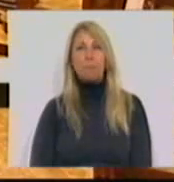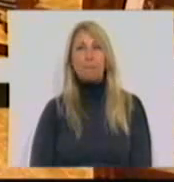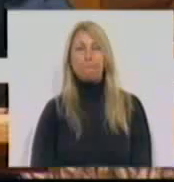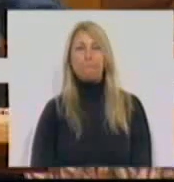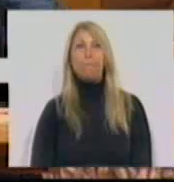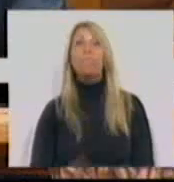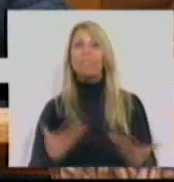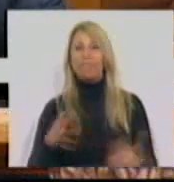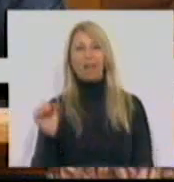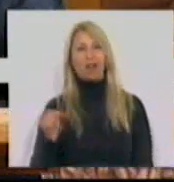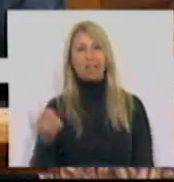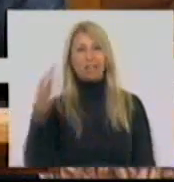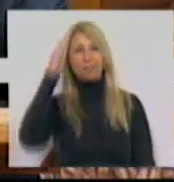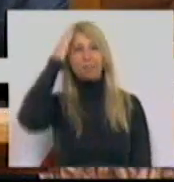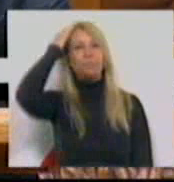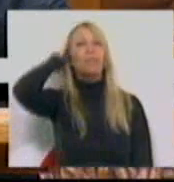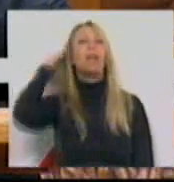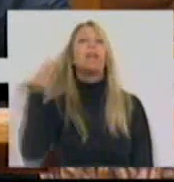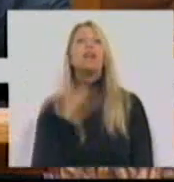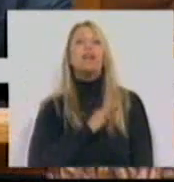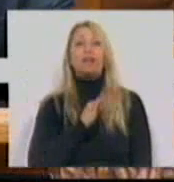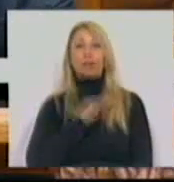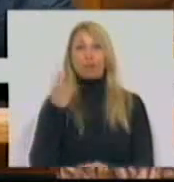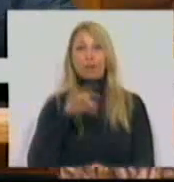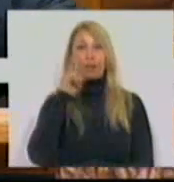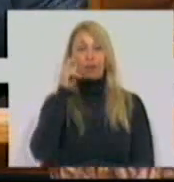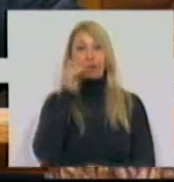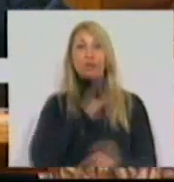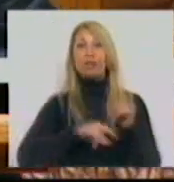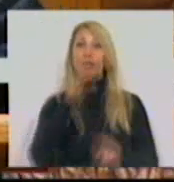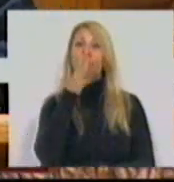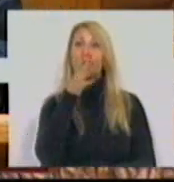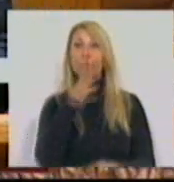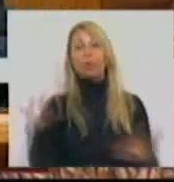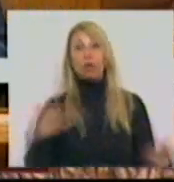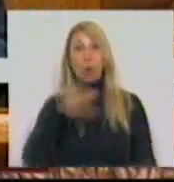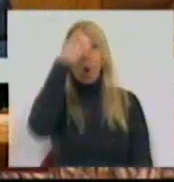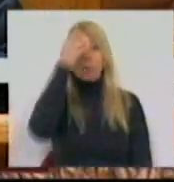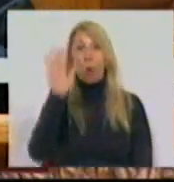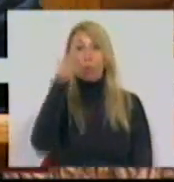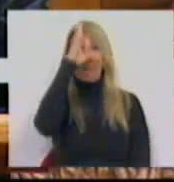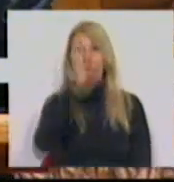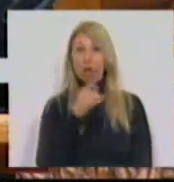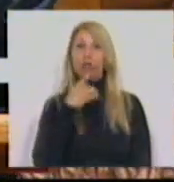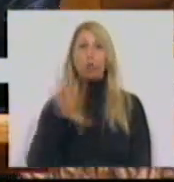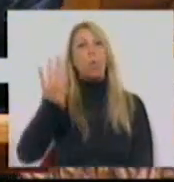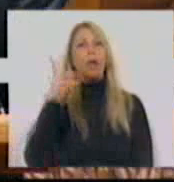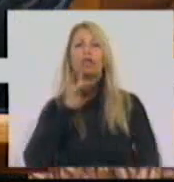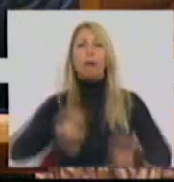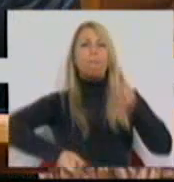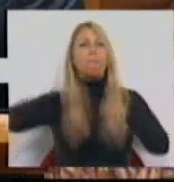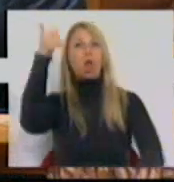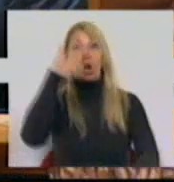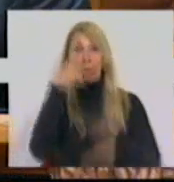Agora sim. Senhor Presidente, senhoras e senhores deputados, na opinião do Primeiro-Ministro, o país está melhor, os